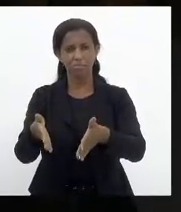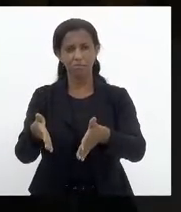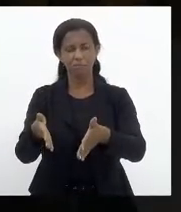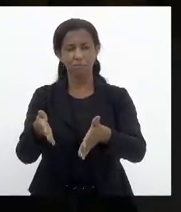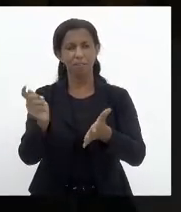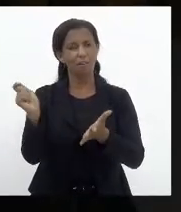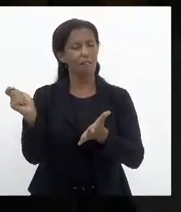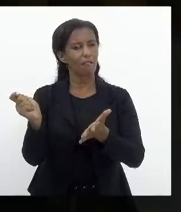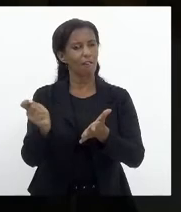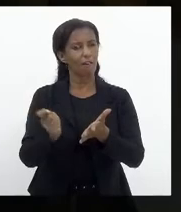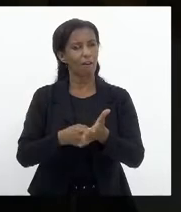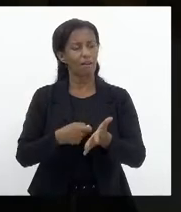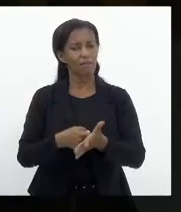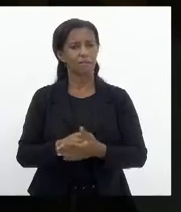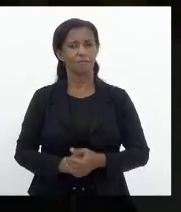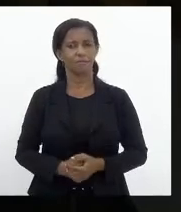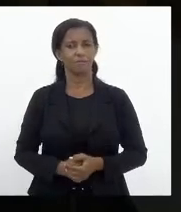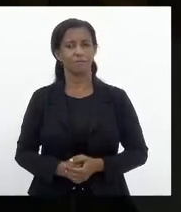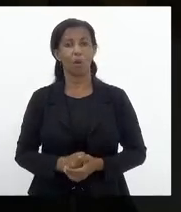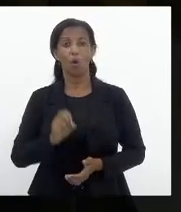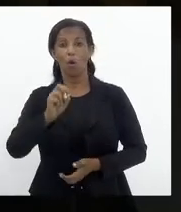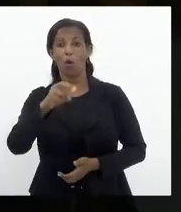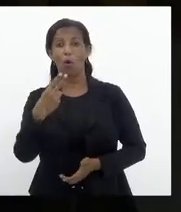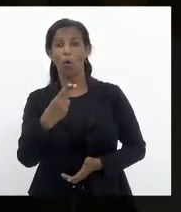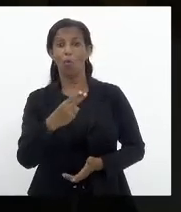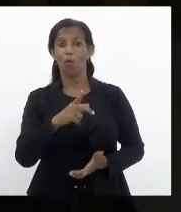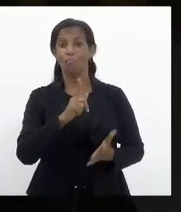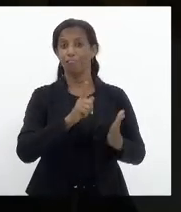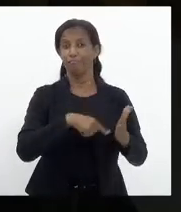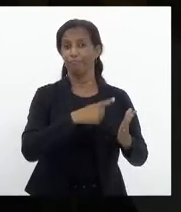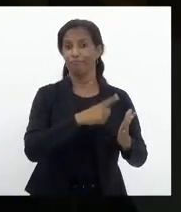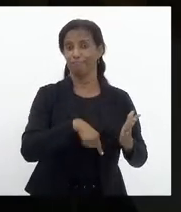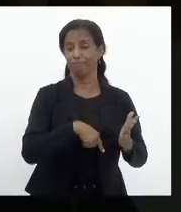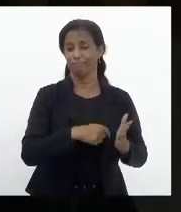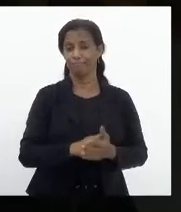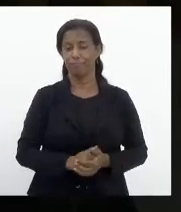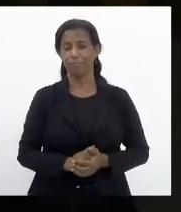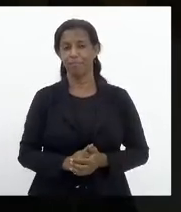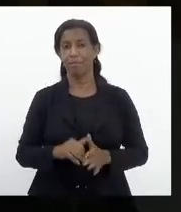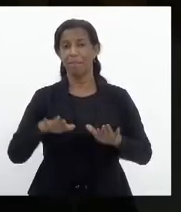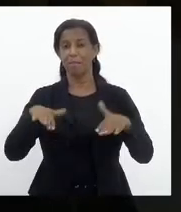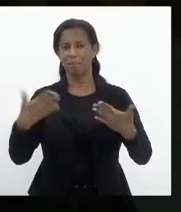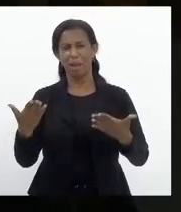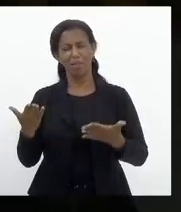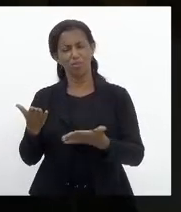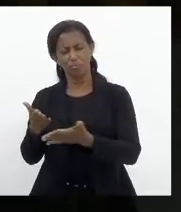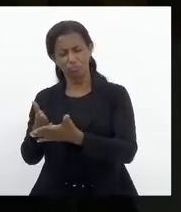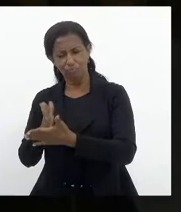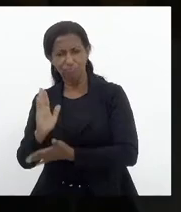sancioná-lo ou vetá-lo. mas, por uma aprovação aqui,